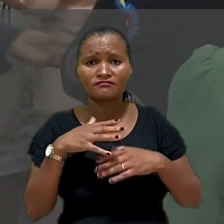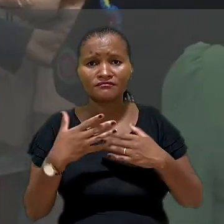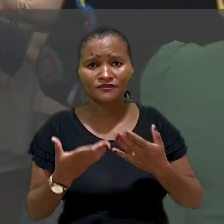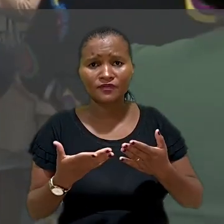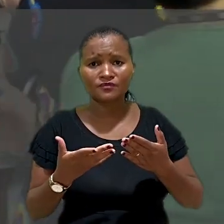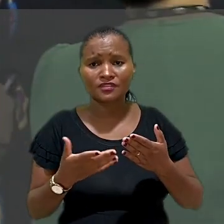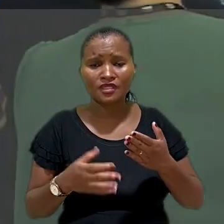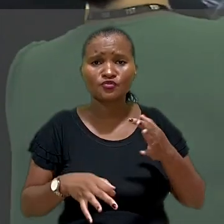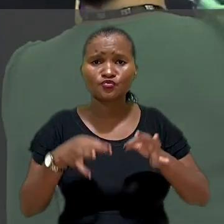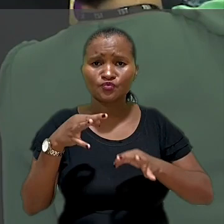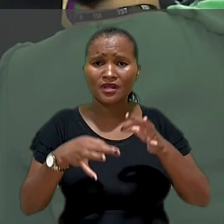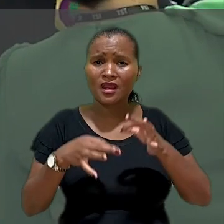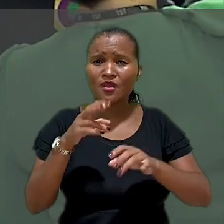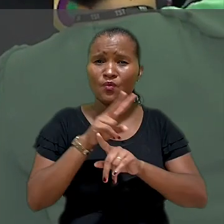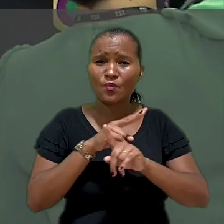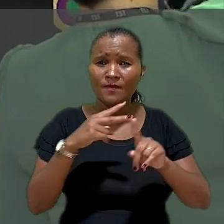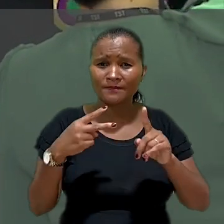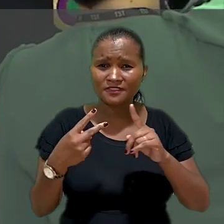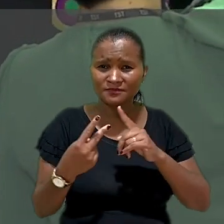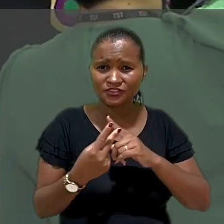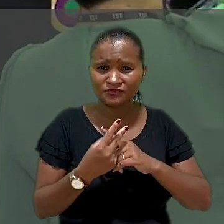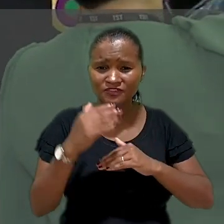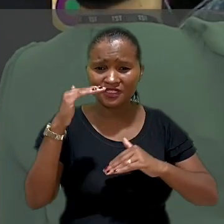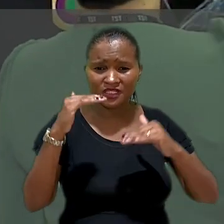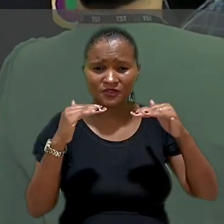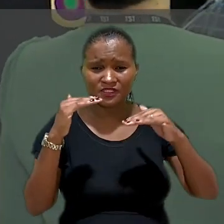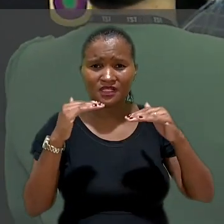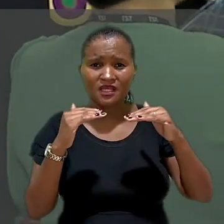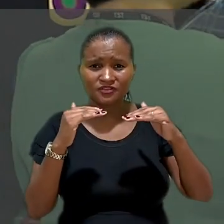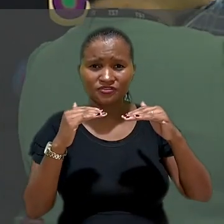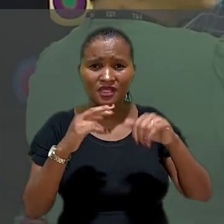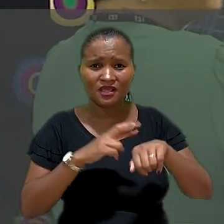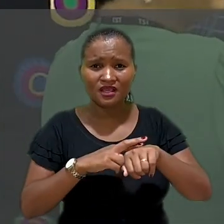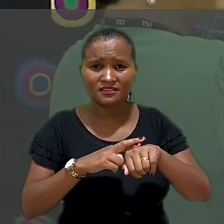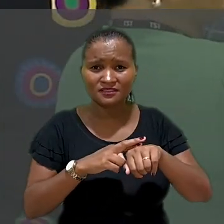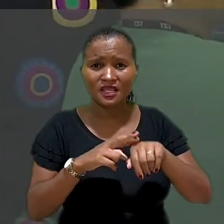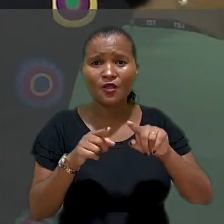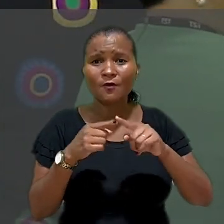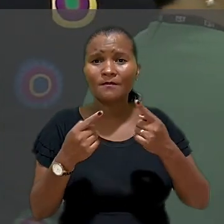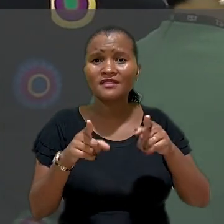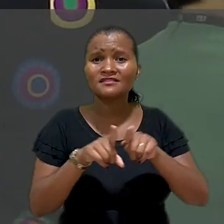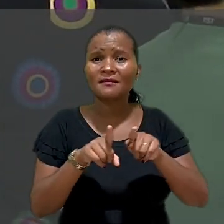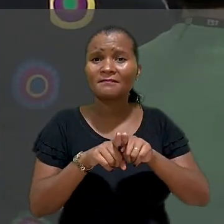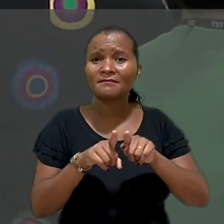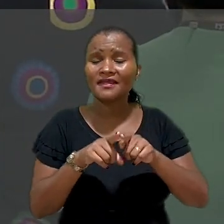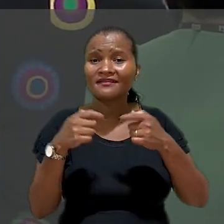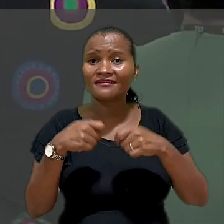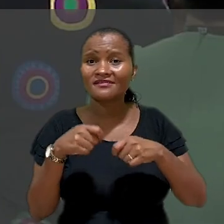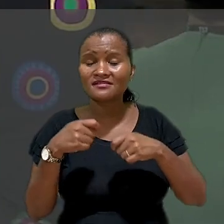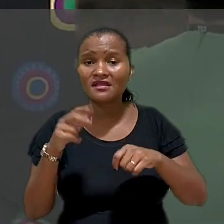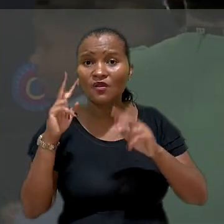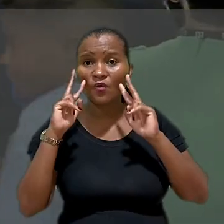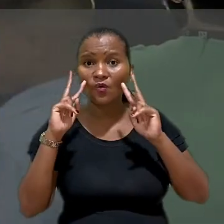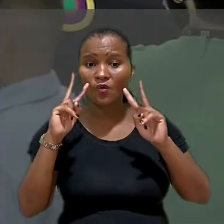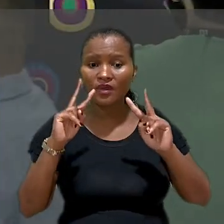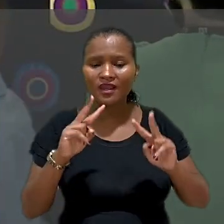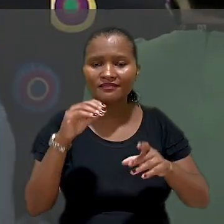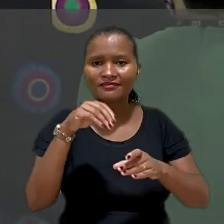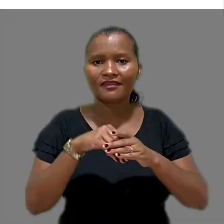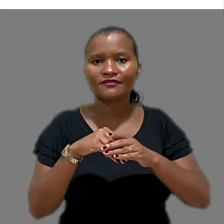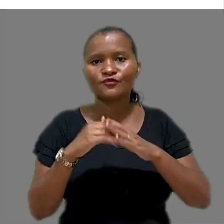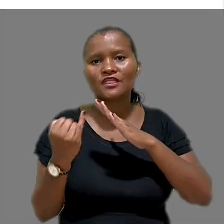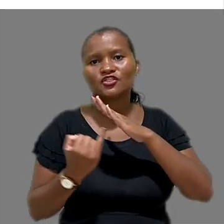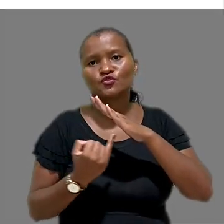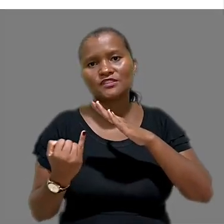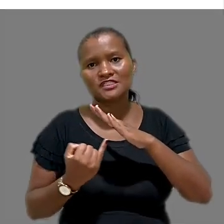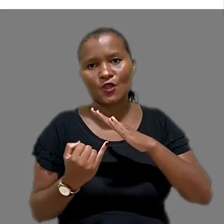julgar com a perspectiva da equidade racial, mas também é necessário olharmos para dentro da nossa instituição.